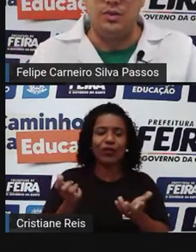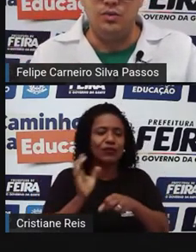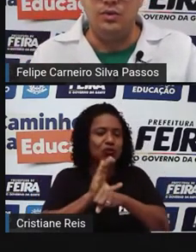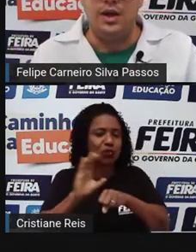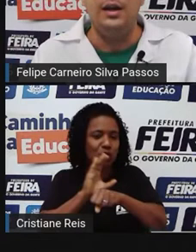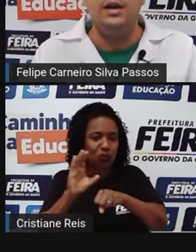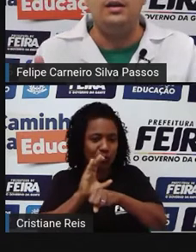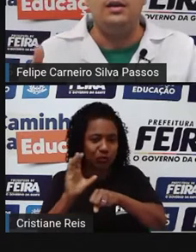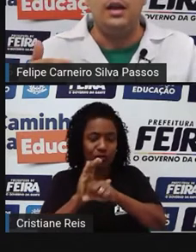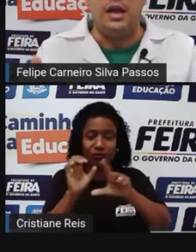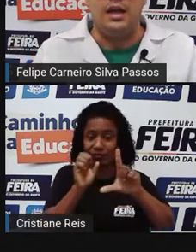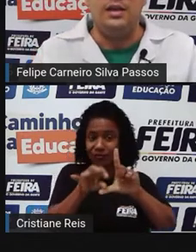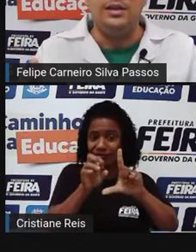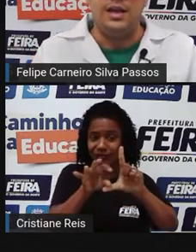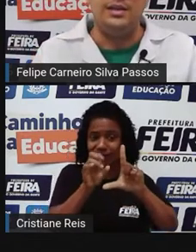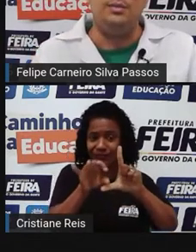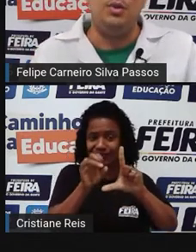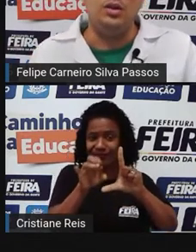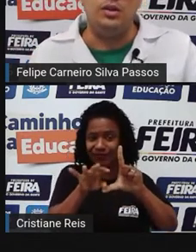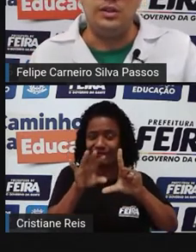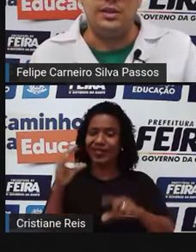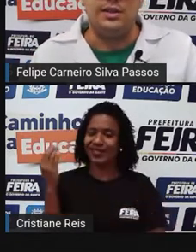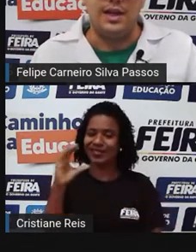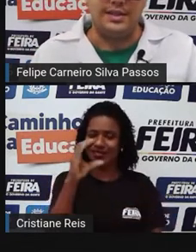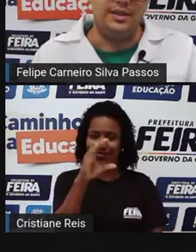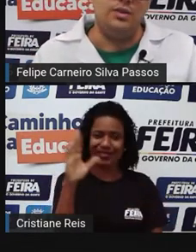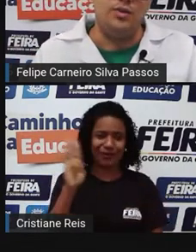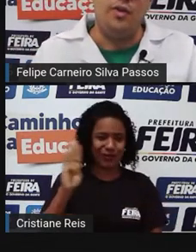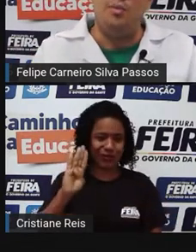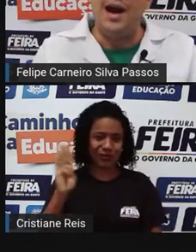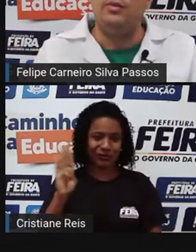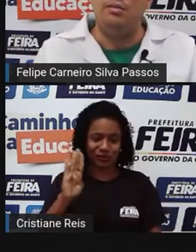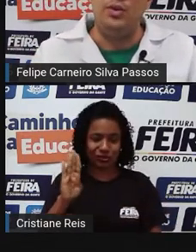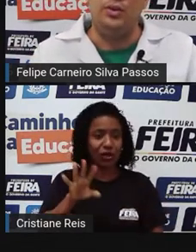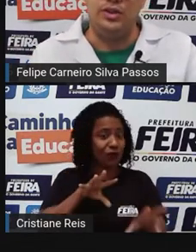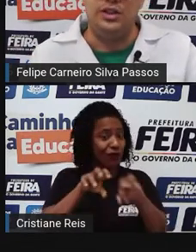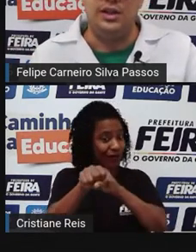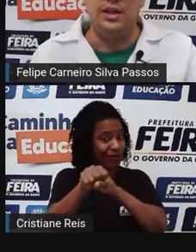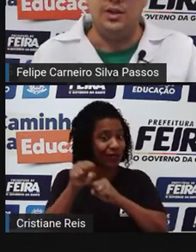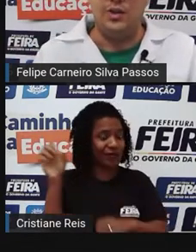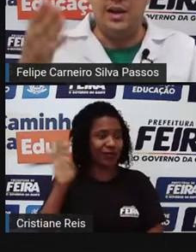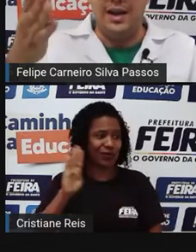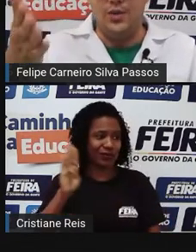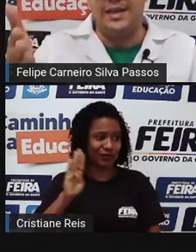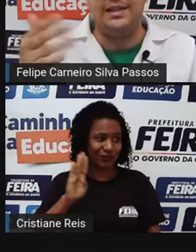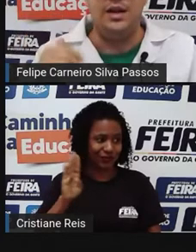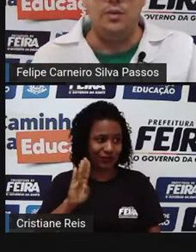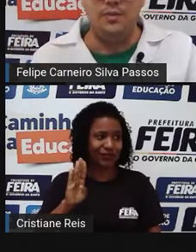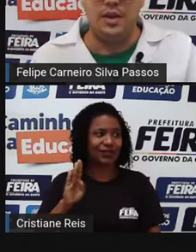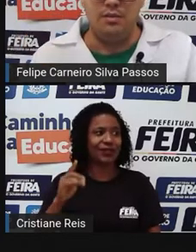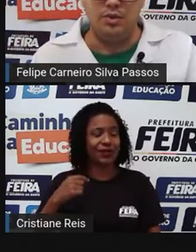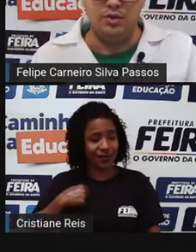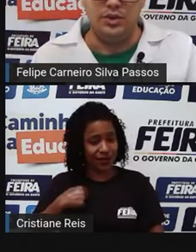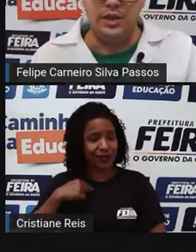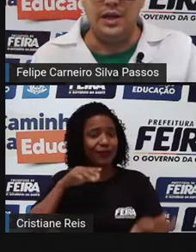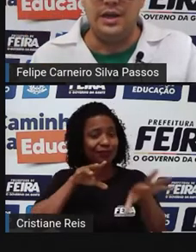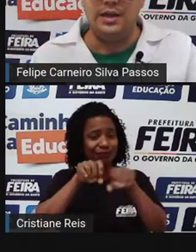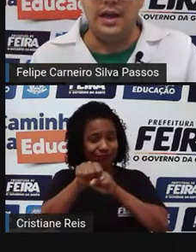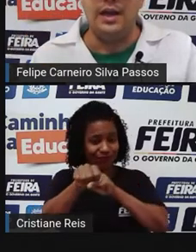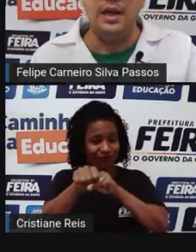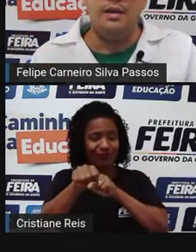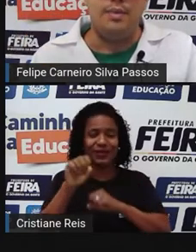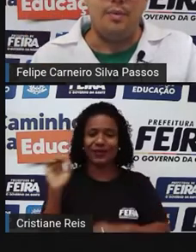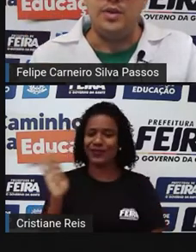licenciatura em ciências biológicas. Assim, eu sou formado em biologia, eu tenho uma graduação em biologia.